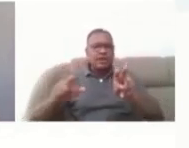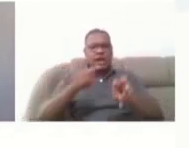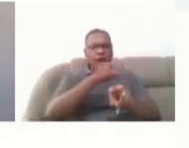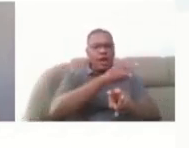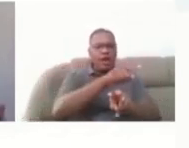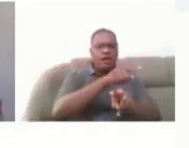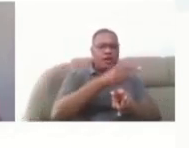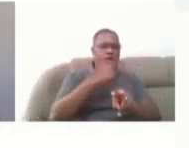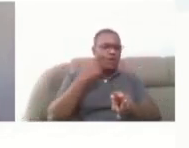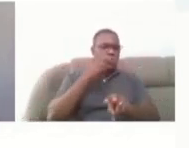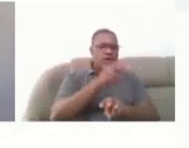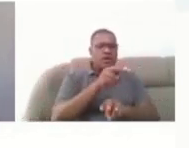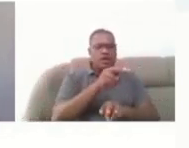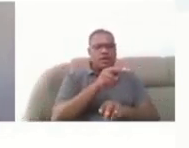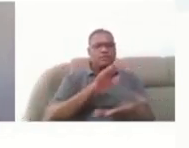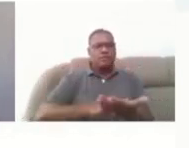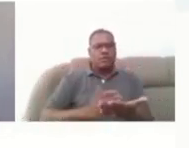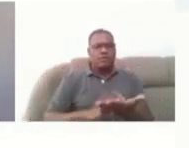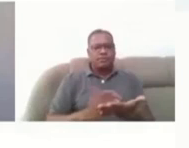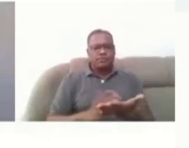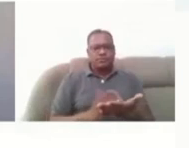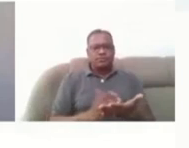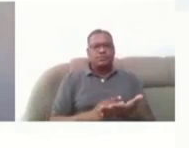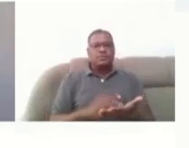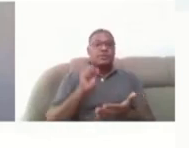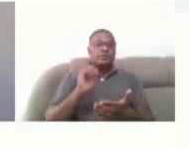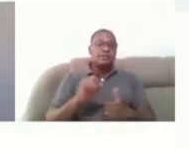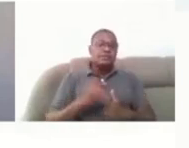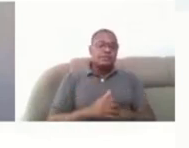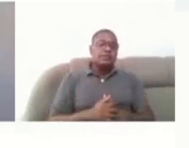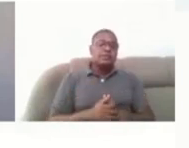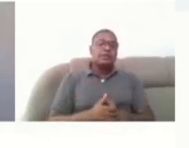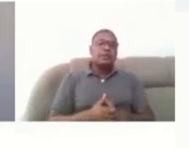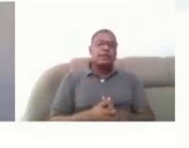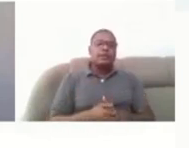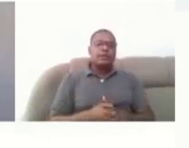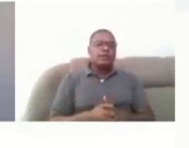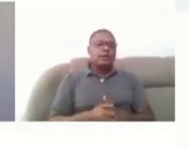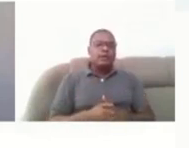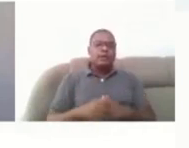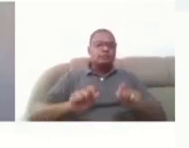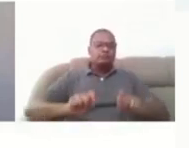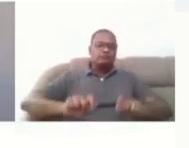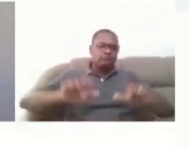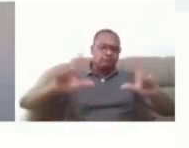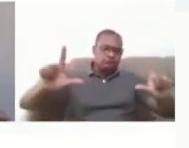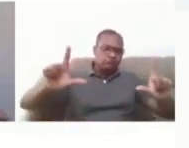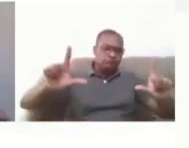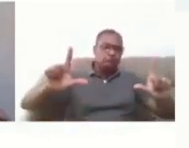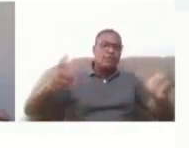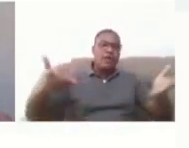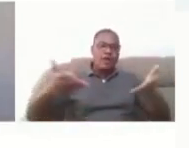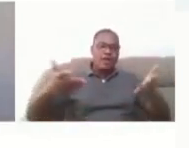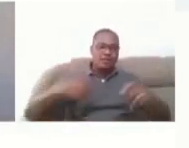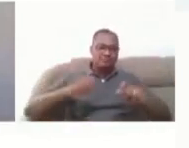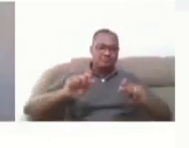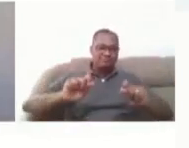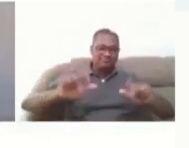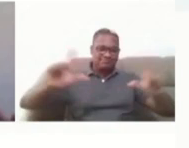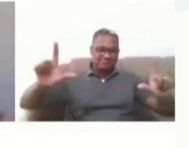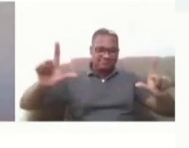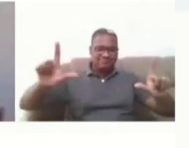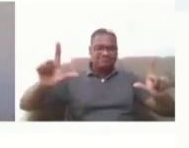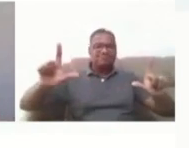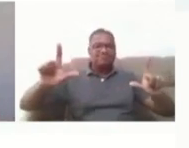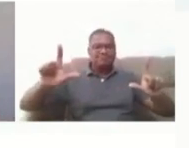Então, se estivermos expondo algum slide, como, por exemplo, agora, é interessante